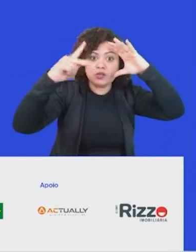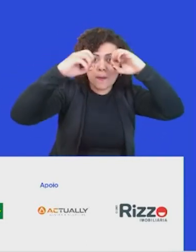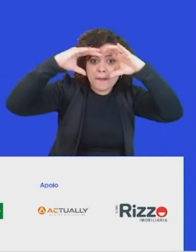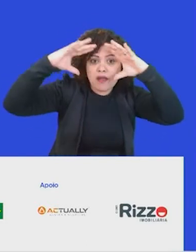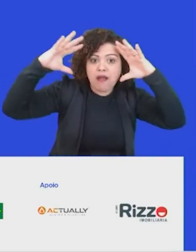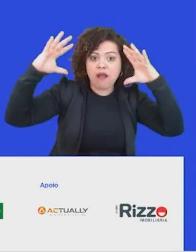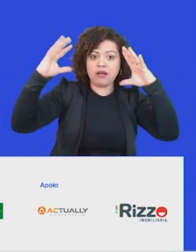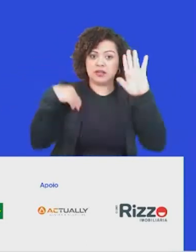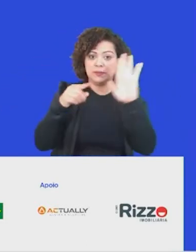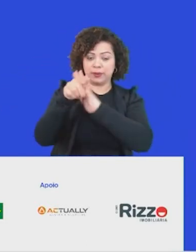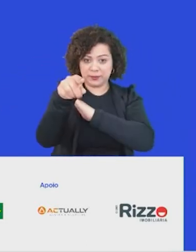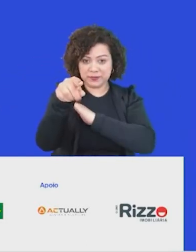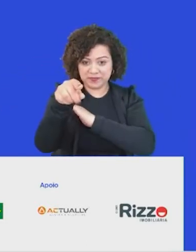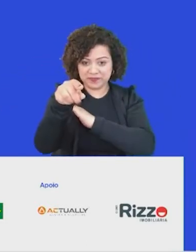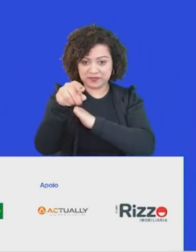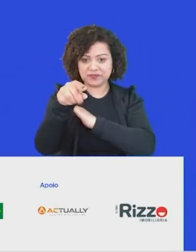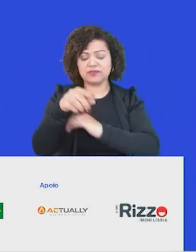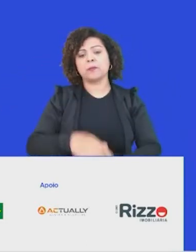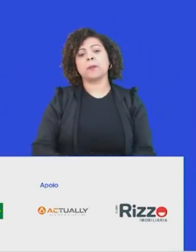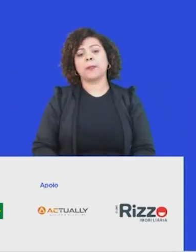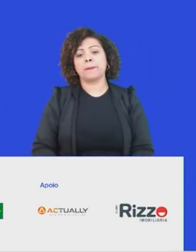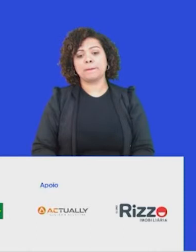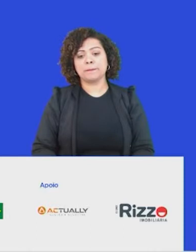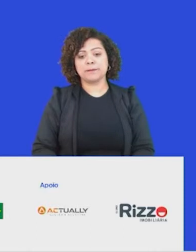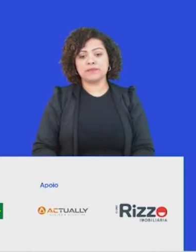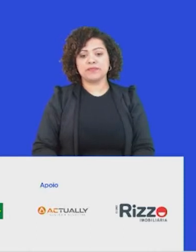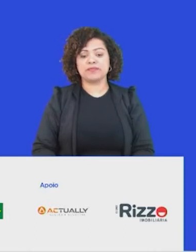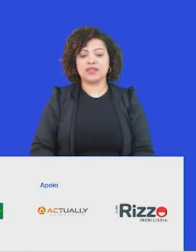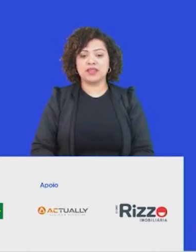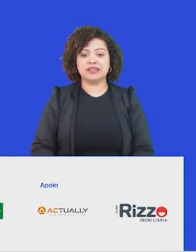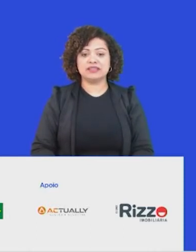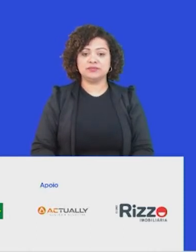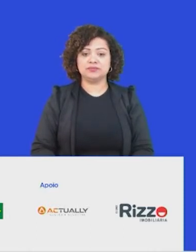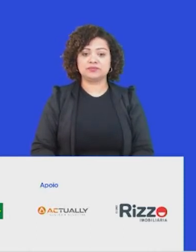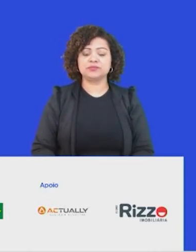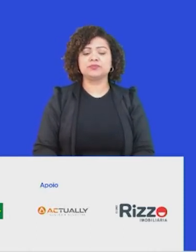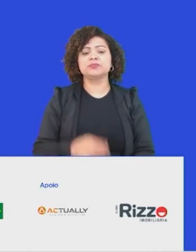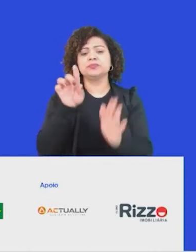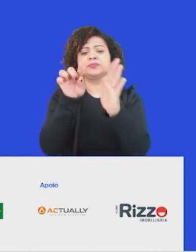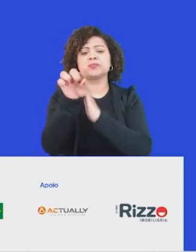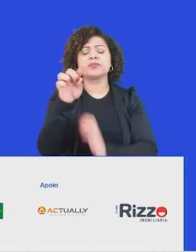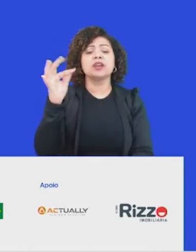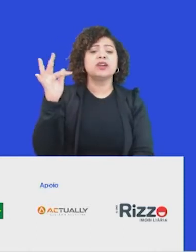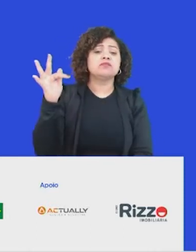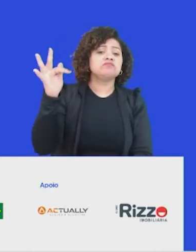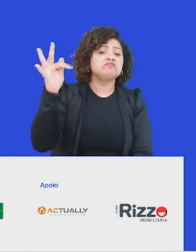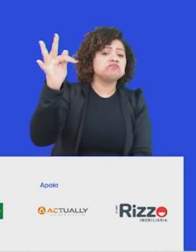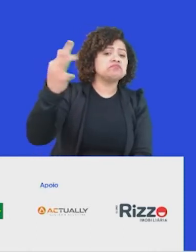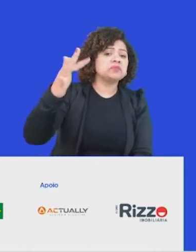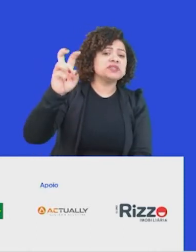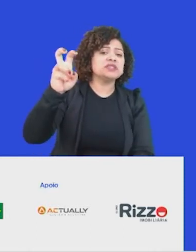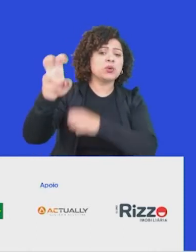E eu te pergunto, né, eu te faço esse convite. Como você acha que, de fato, vai ser um mundo daqui a cinco